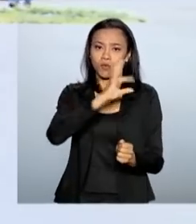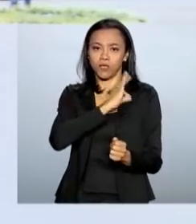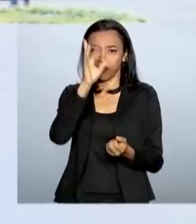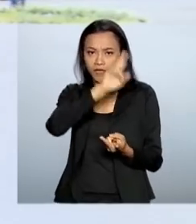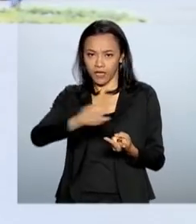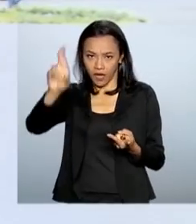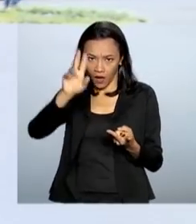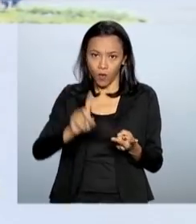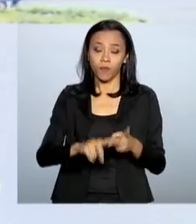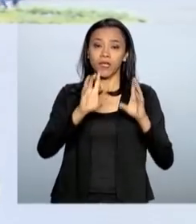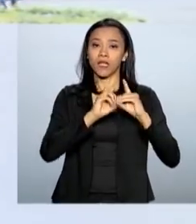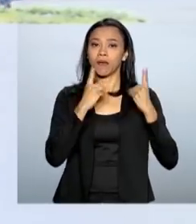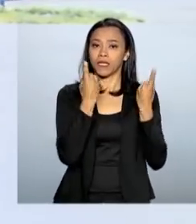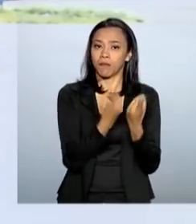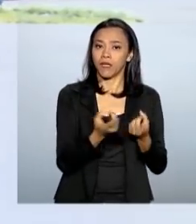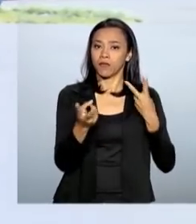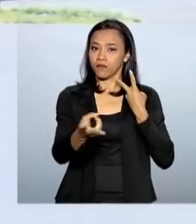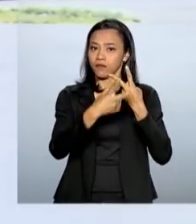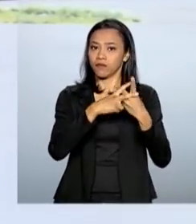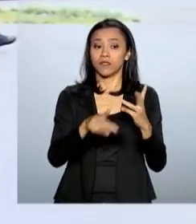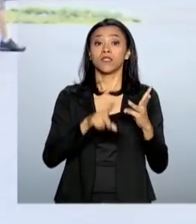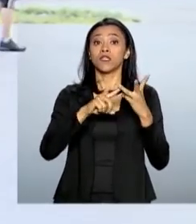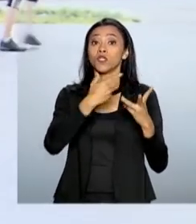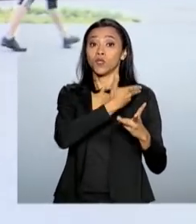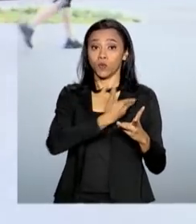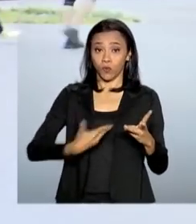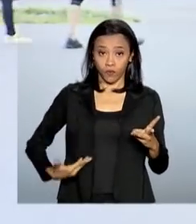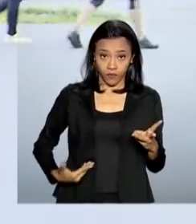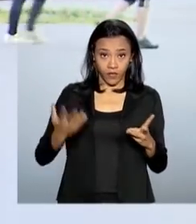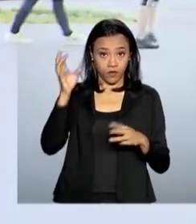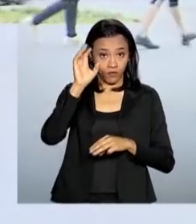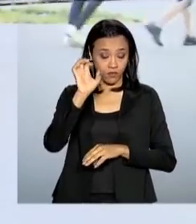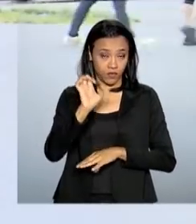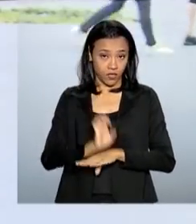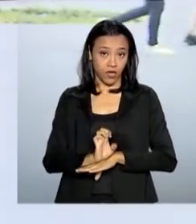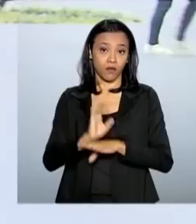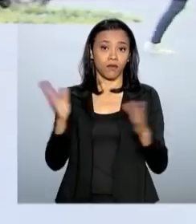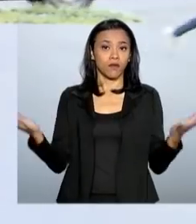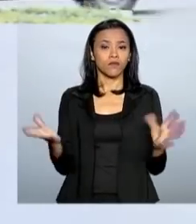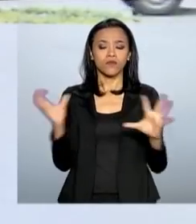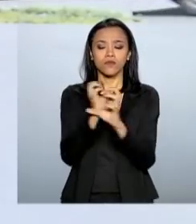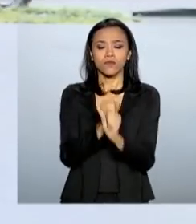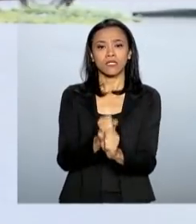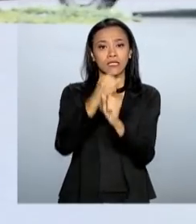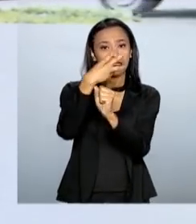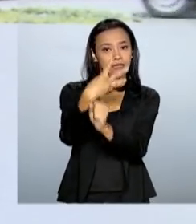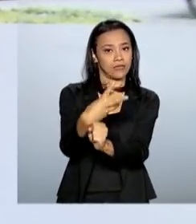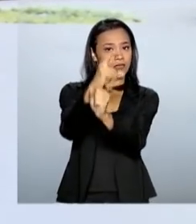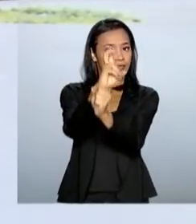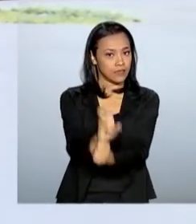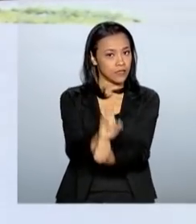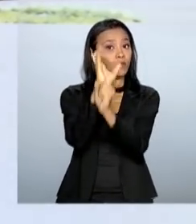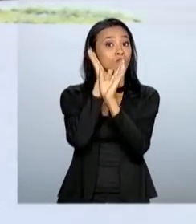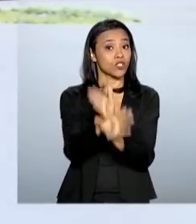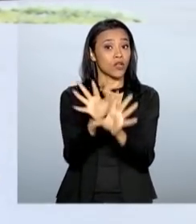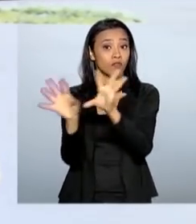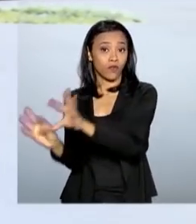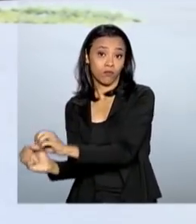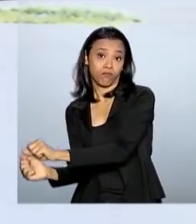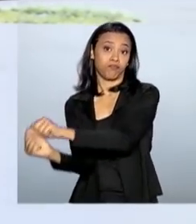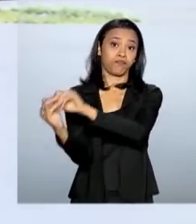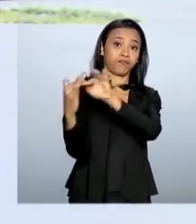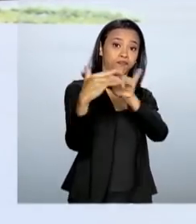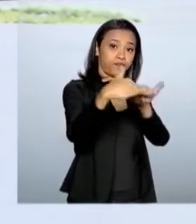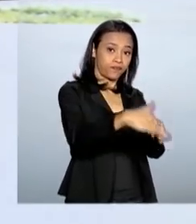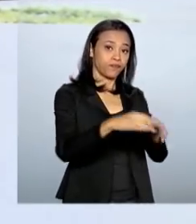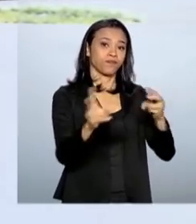Penitenciário Nacional e do Governo do Estado. Até agora, 35 presos já foram transferidos para essa penitenciária.